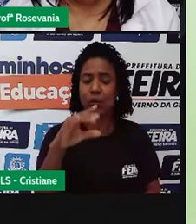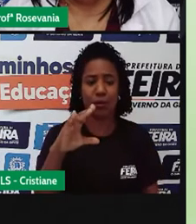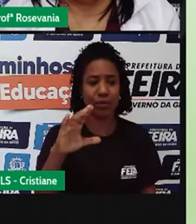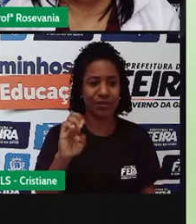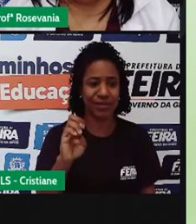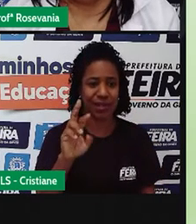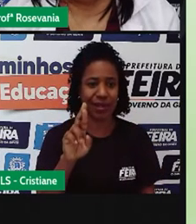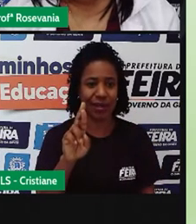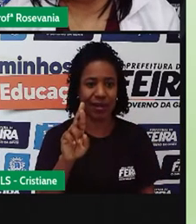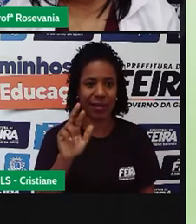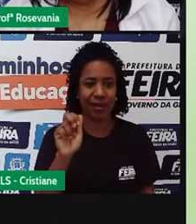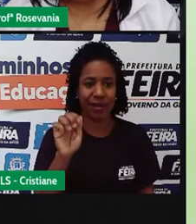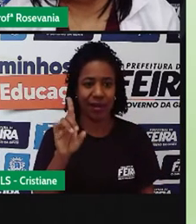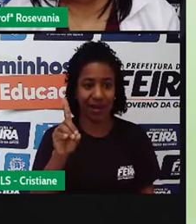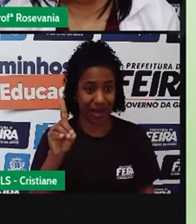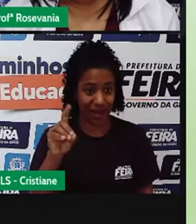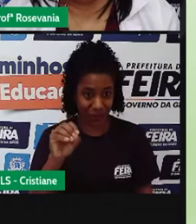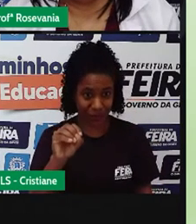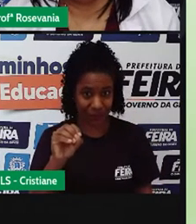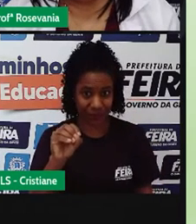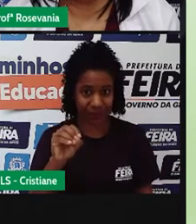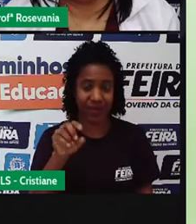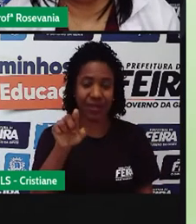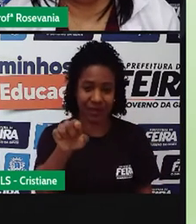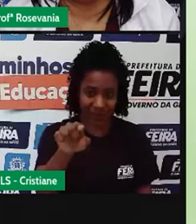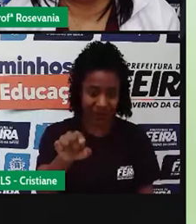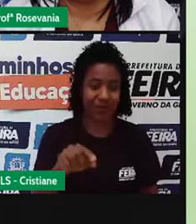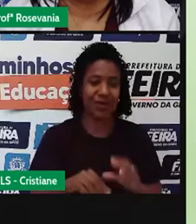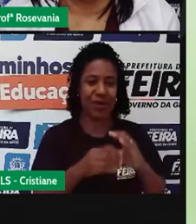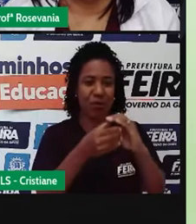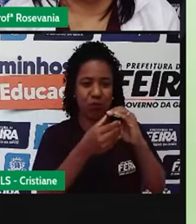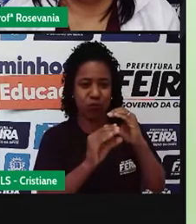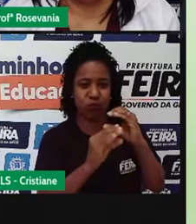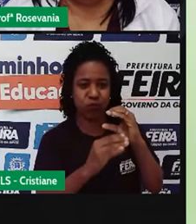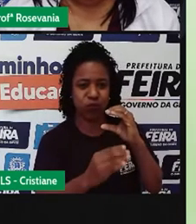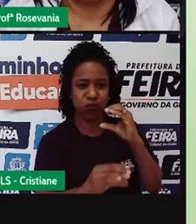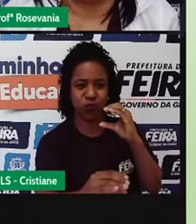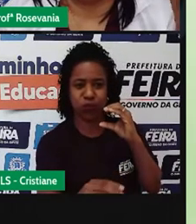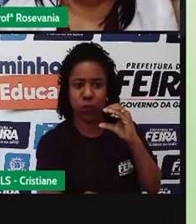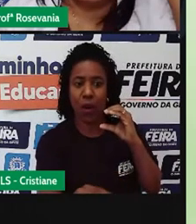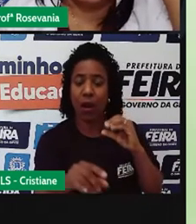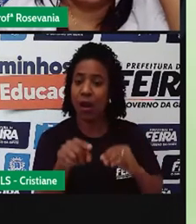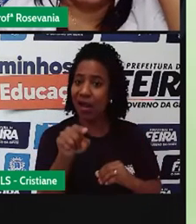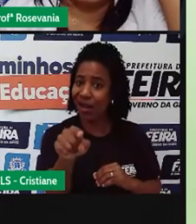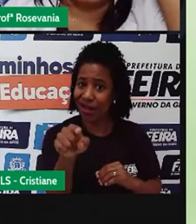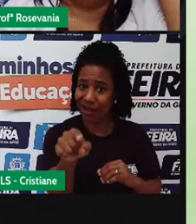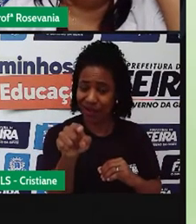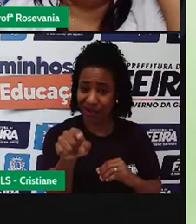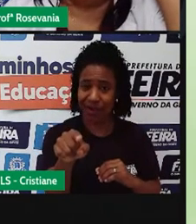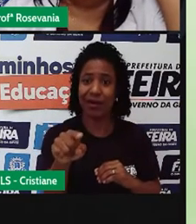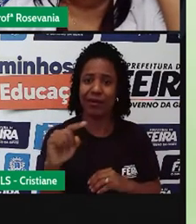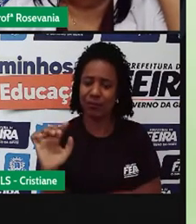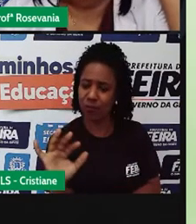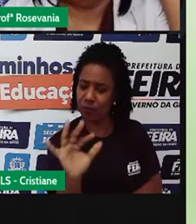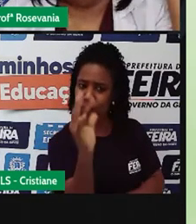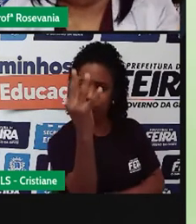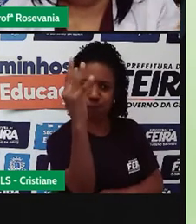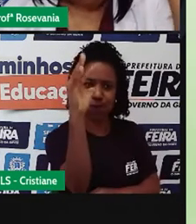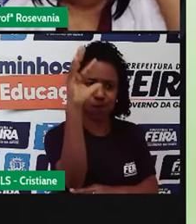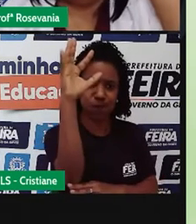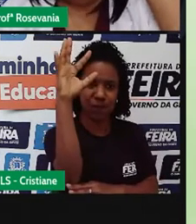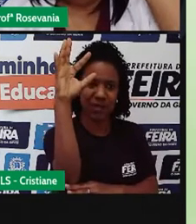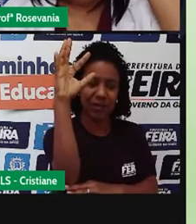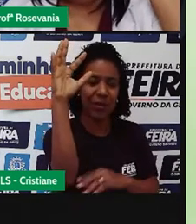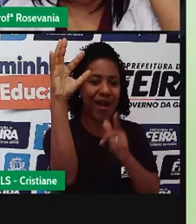que ela cresce, faltou água, atrofia, cresce, faltou água, atrofia. Também é uma característica, né, das árvores do,